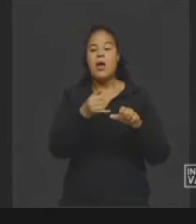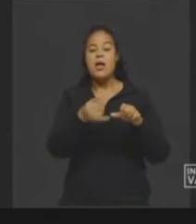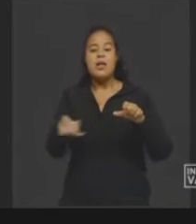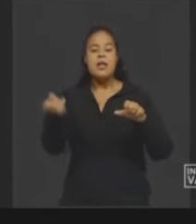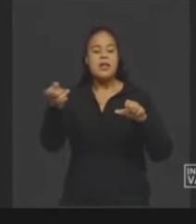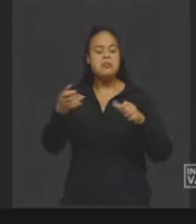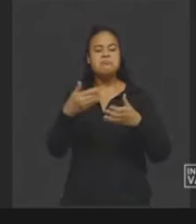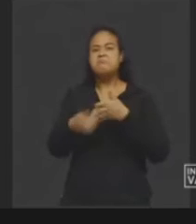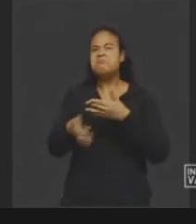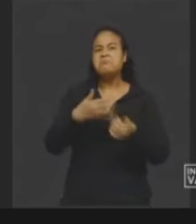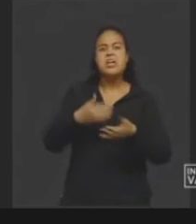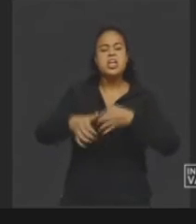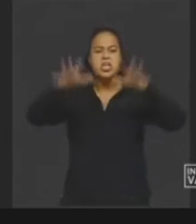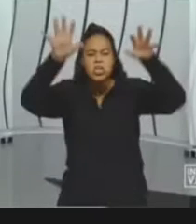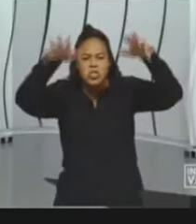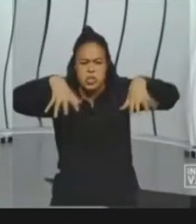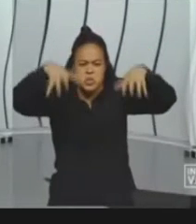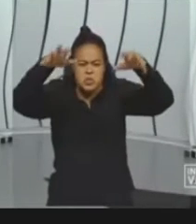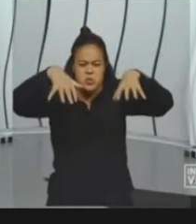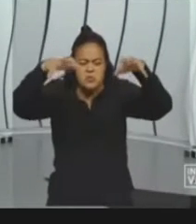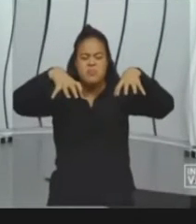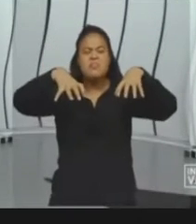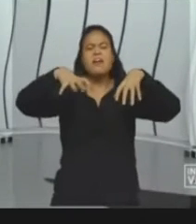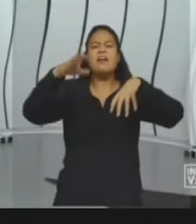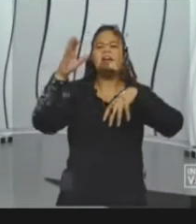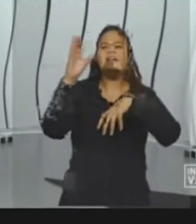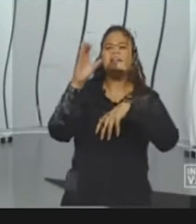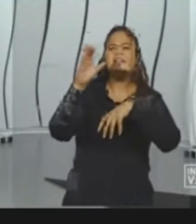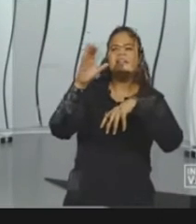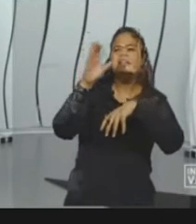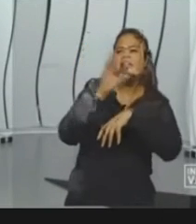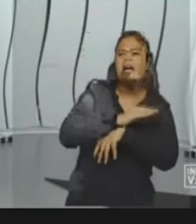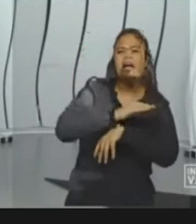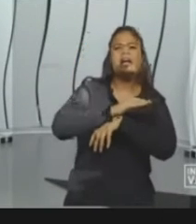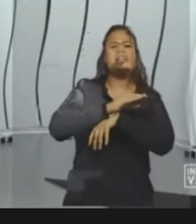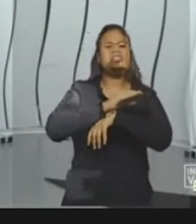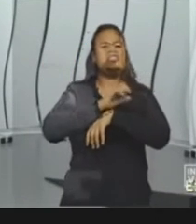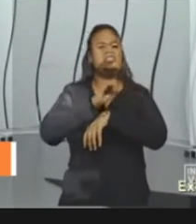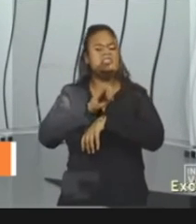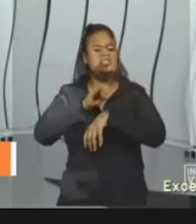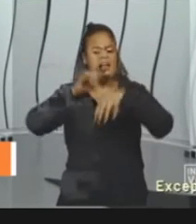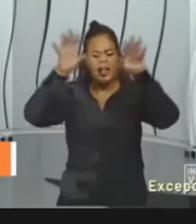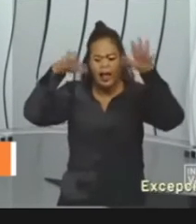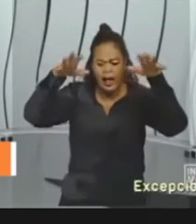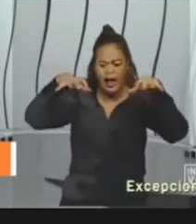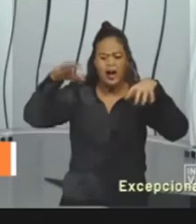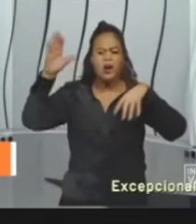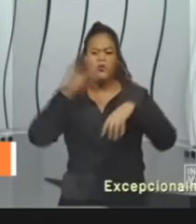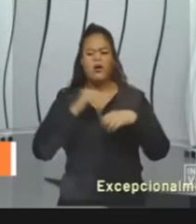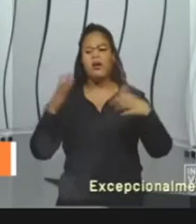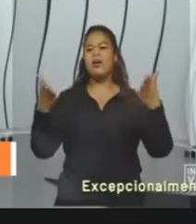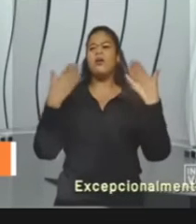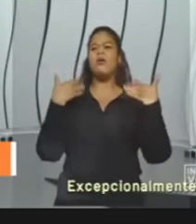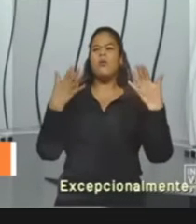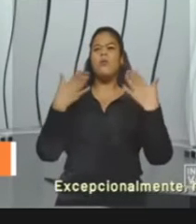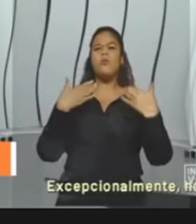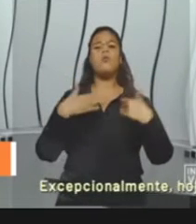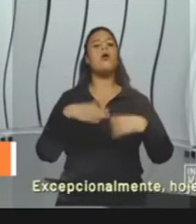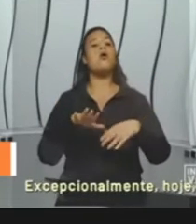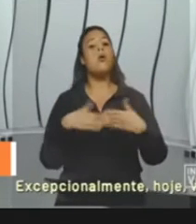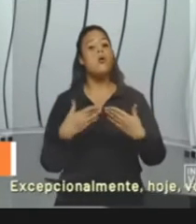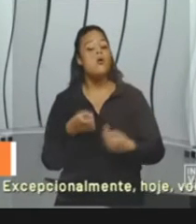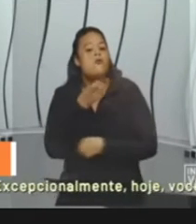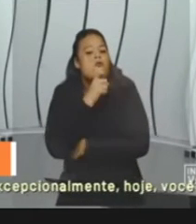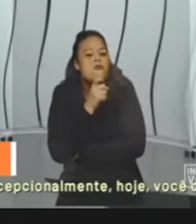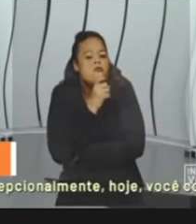então não importa se está chovendo, se não está, se a gente está no inverno, se está no verão, porque a fonte do calor não